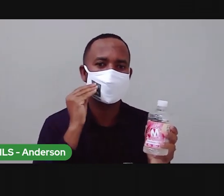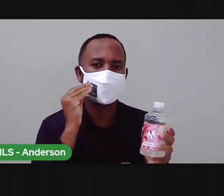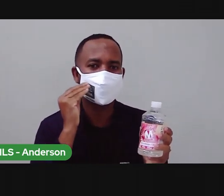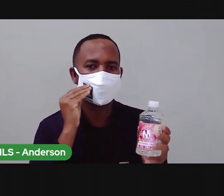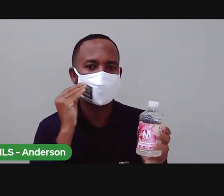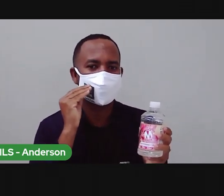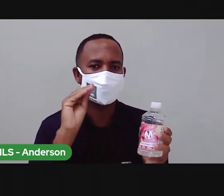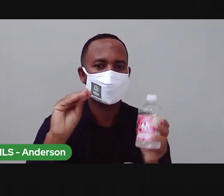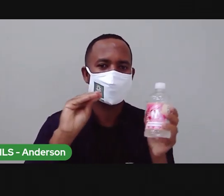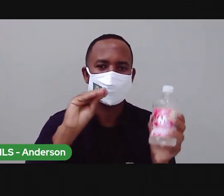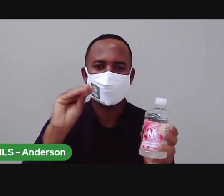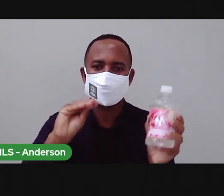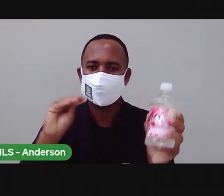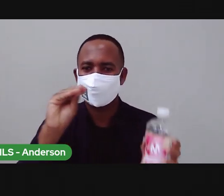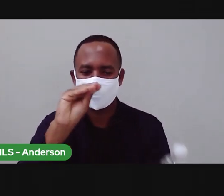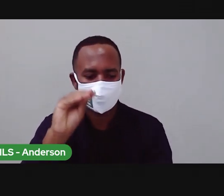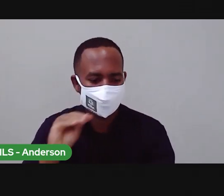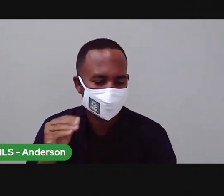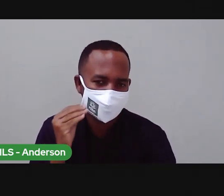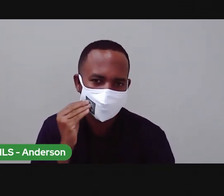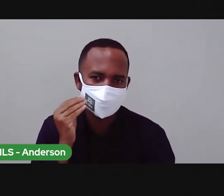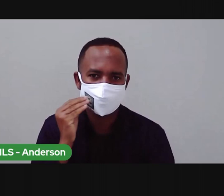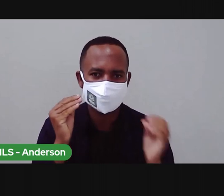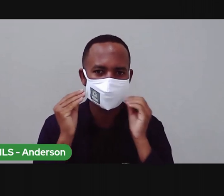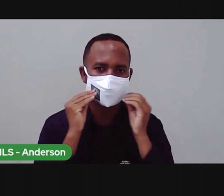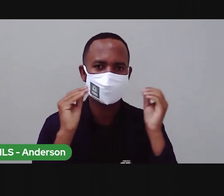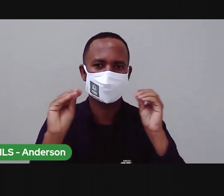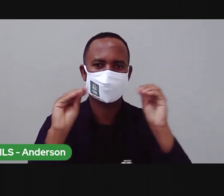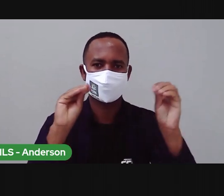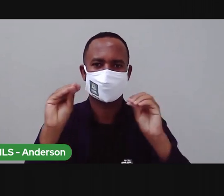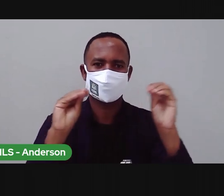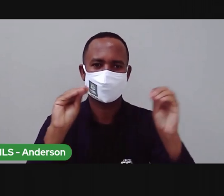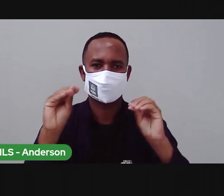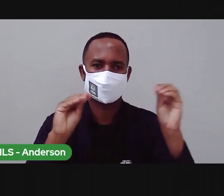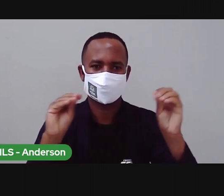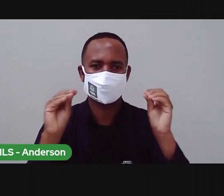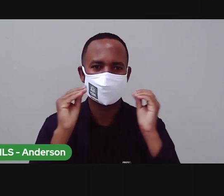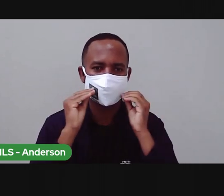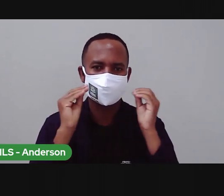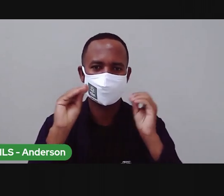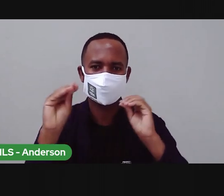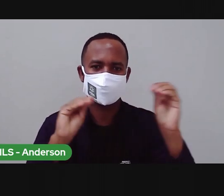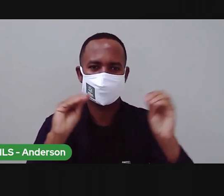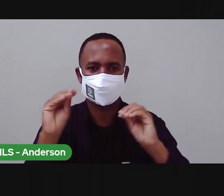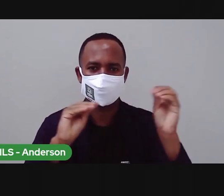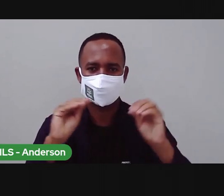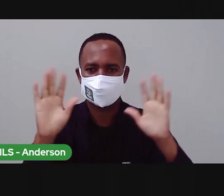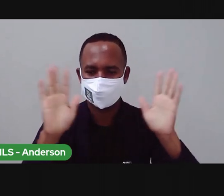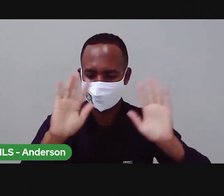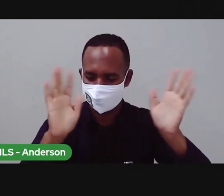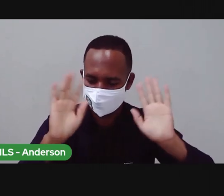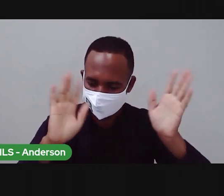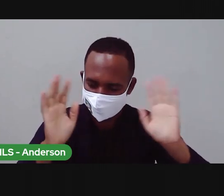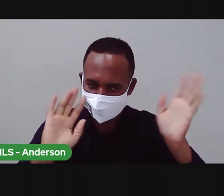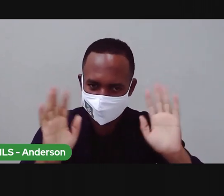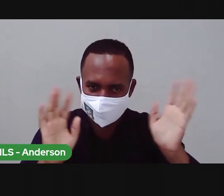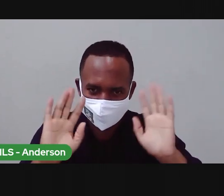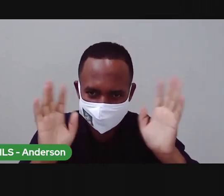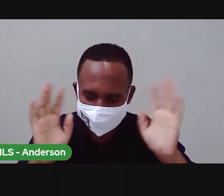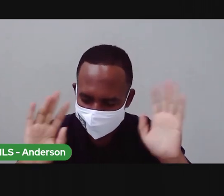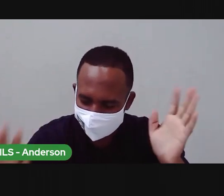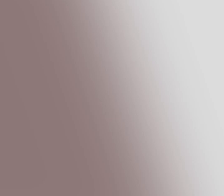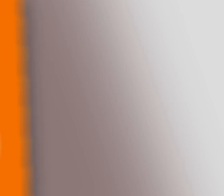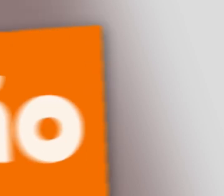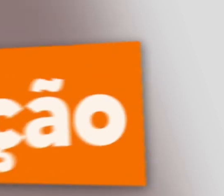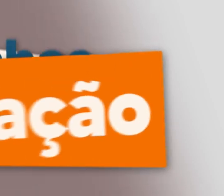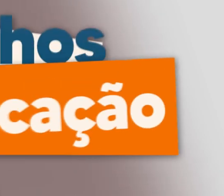aí pra todo mundo que assistiu a gente até agora, na segunda-feira aí. Um beijo no coração em vocês. E até a nossa próxima aula!